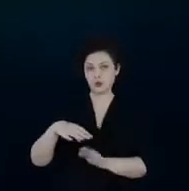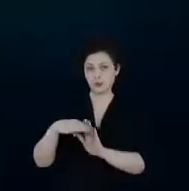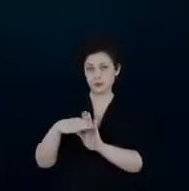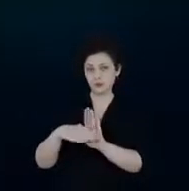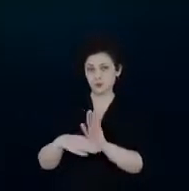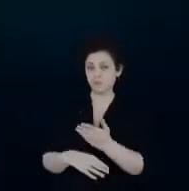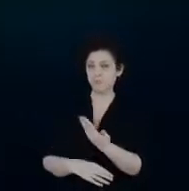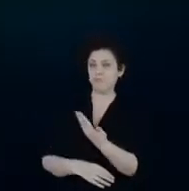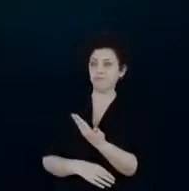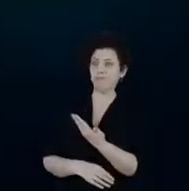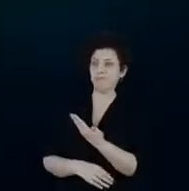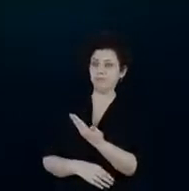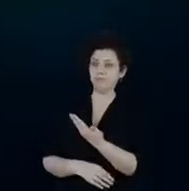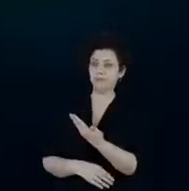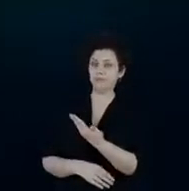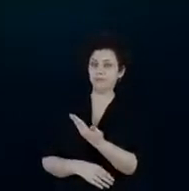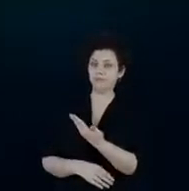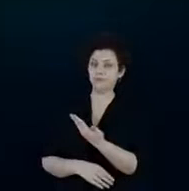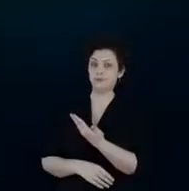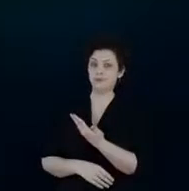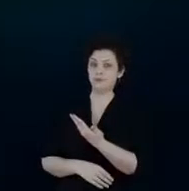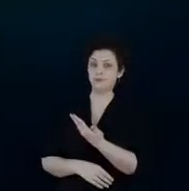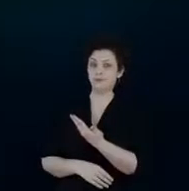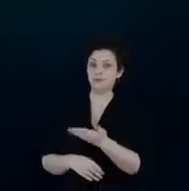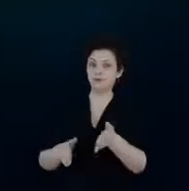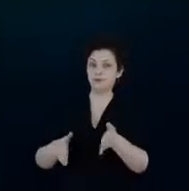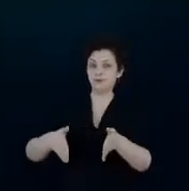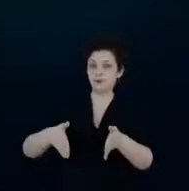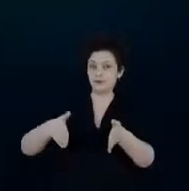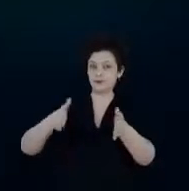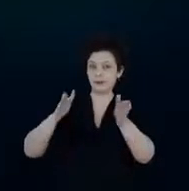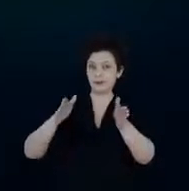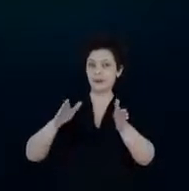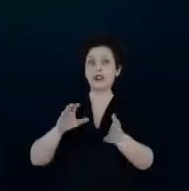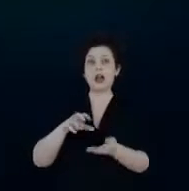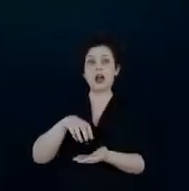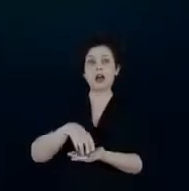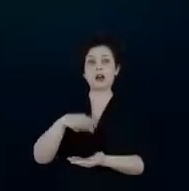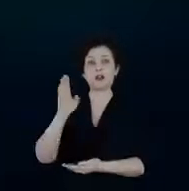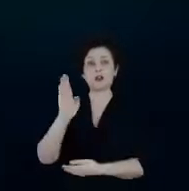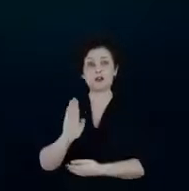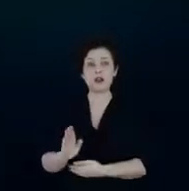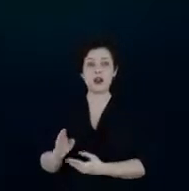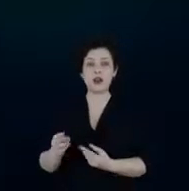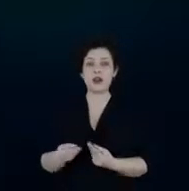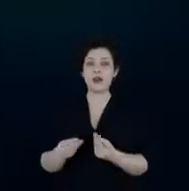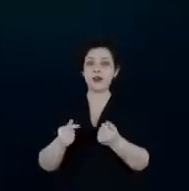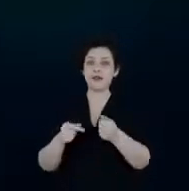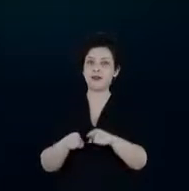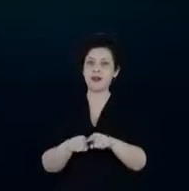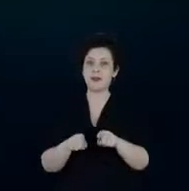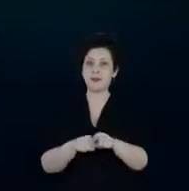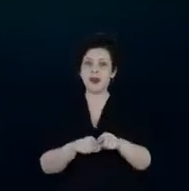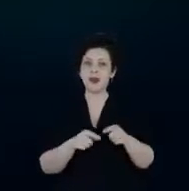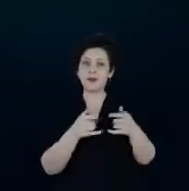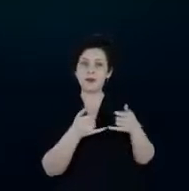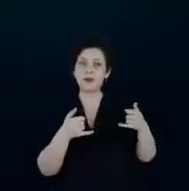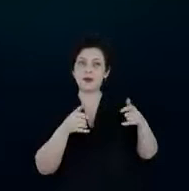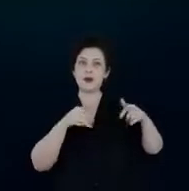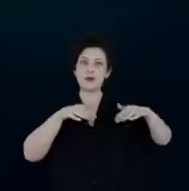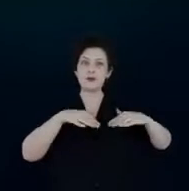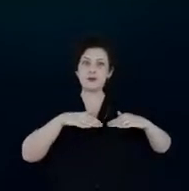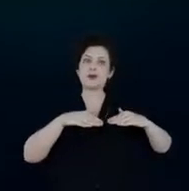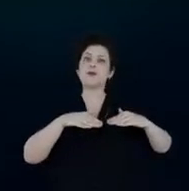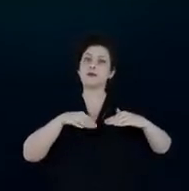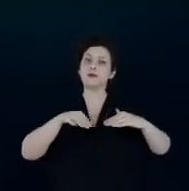energética da ANEL. Aqui temos o prédio da ANEL, que sofreu a ação de eficiência energética, e também uma instalação de geração distribuída,